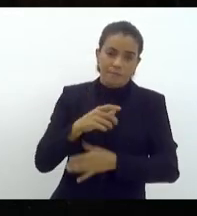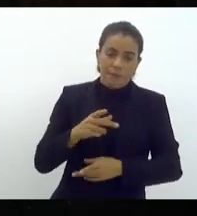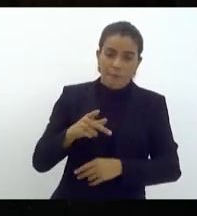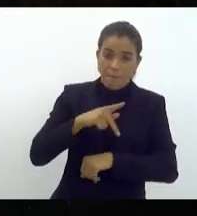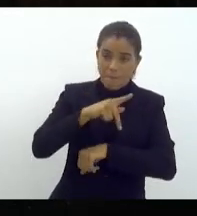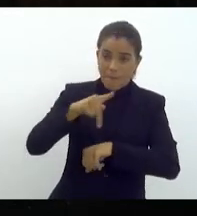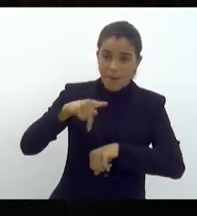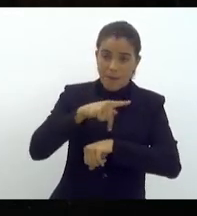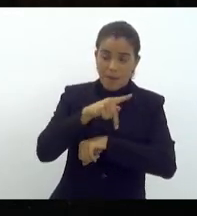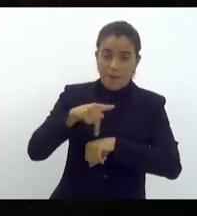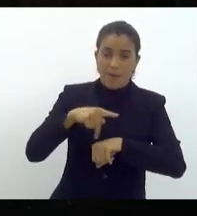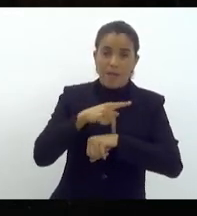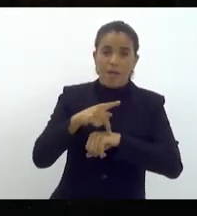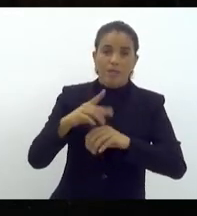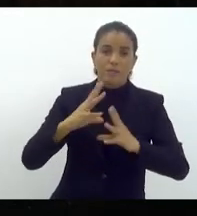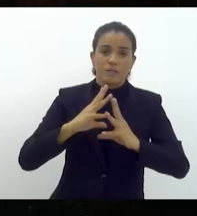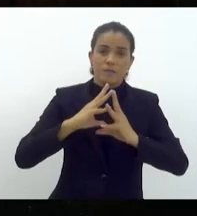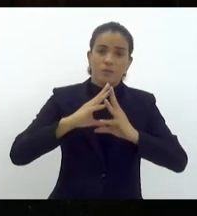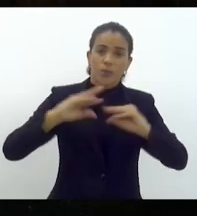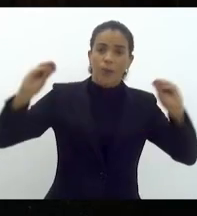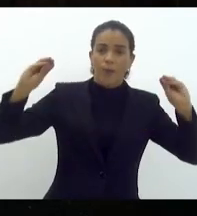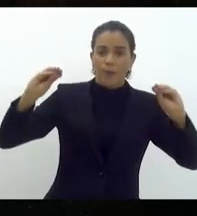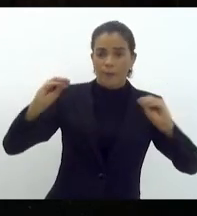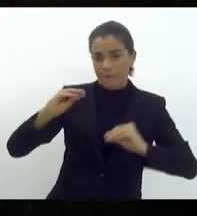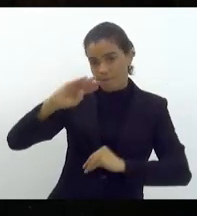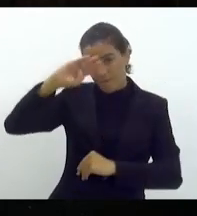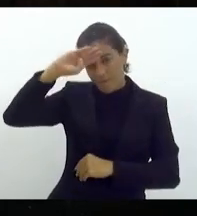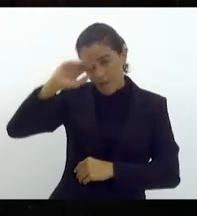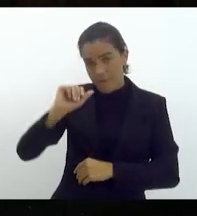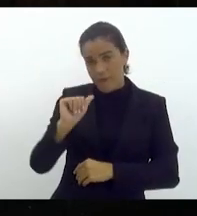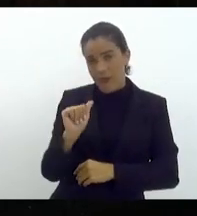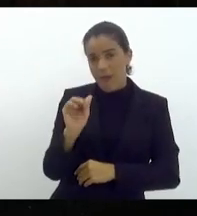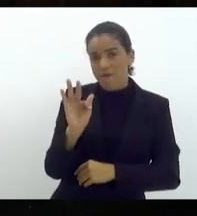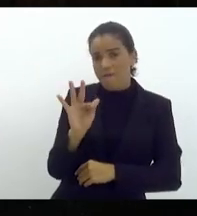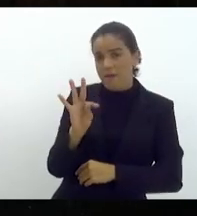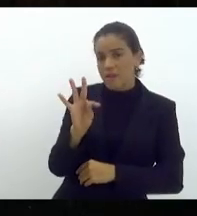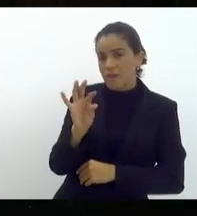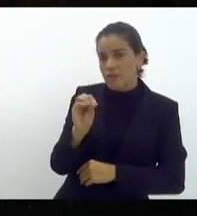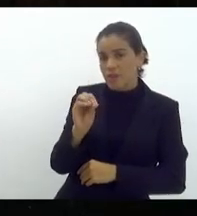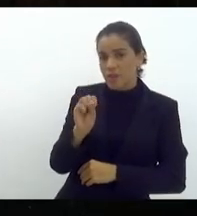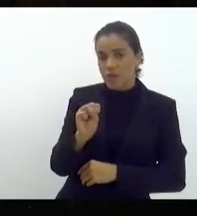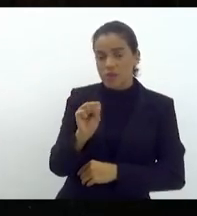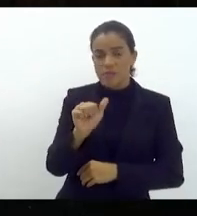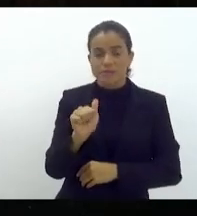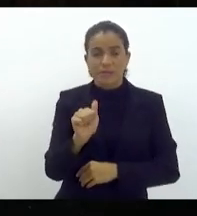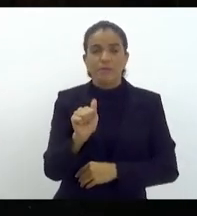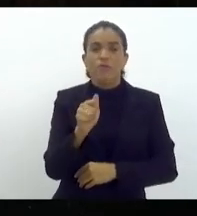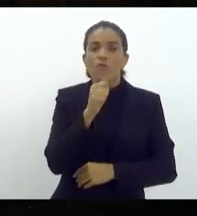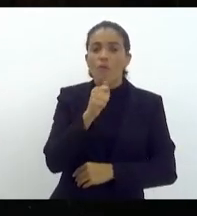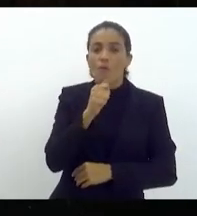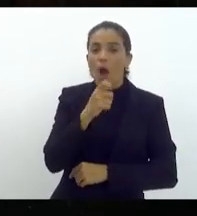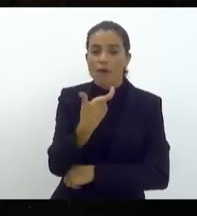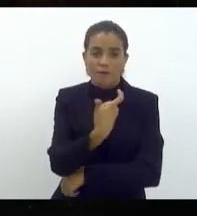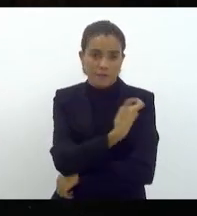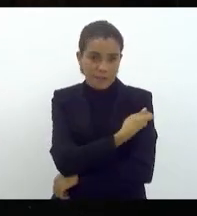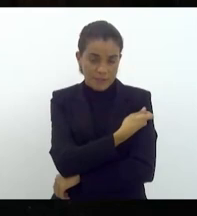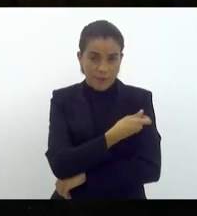país livre de febre afitosa e ampliar as zonas livres de febre afitosa sem vacinação,